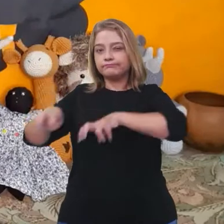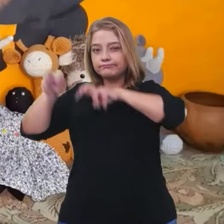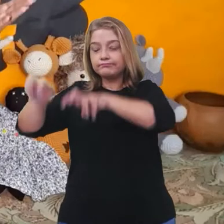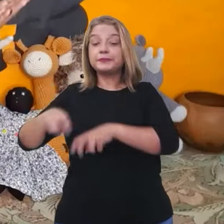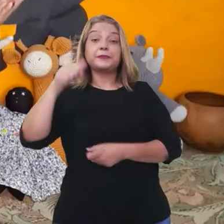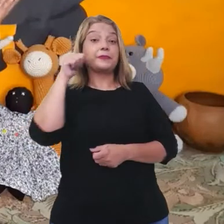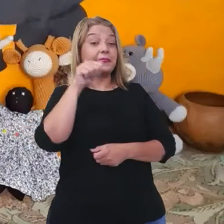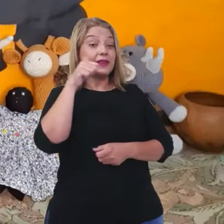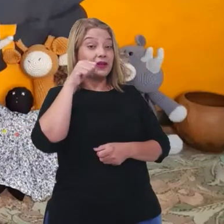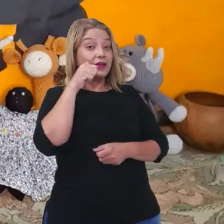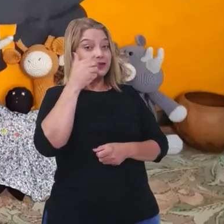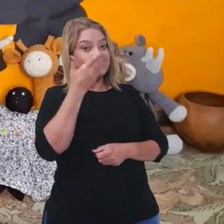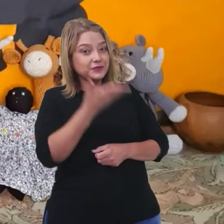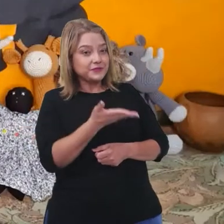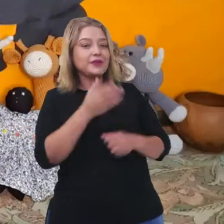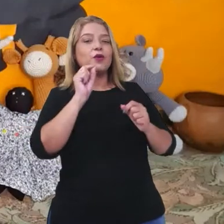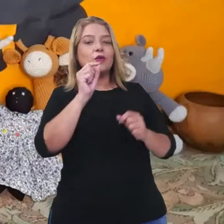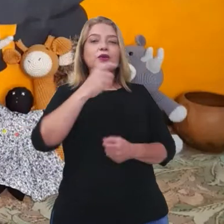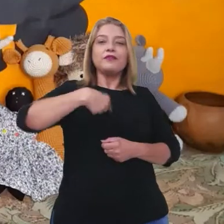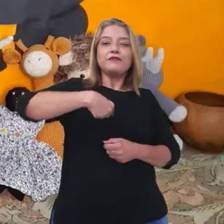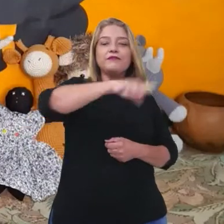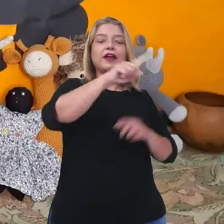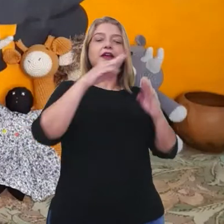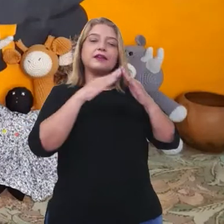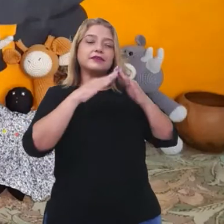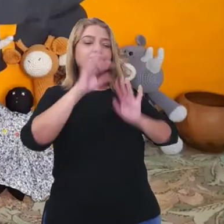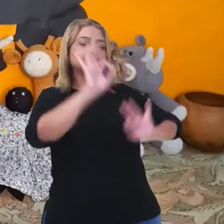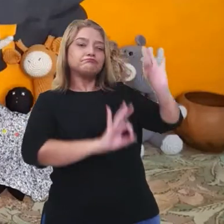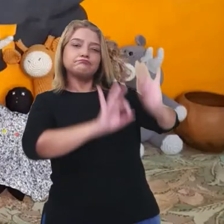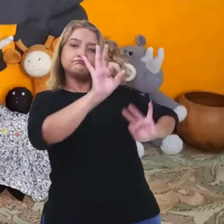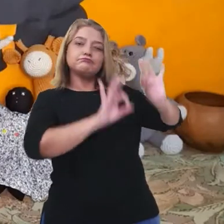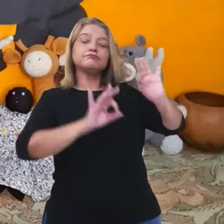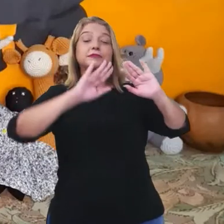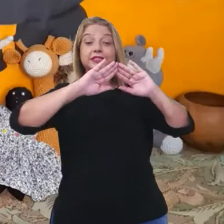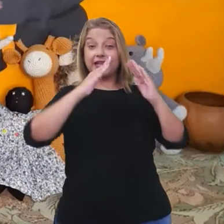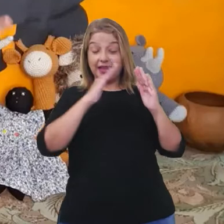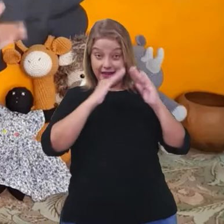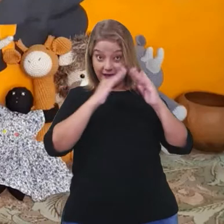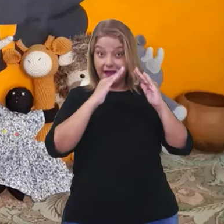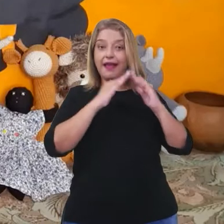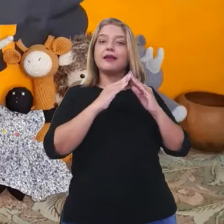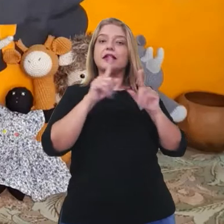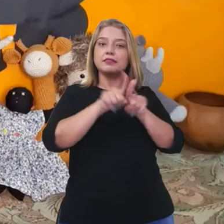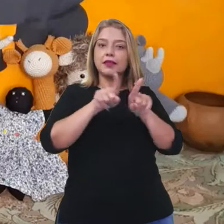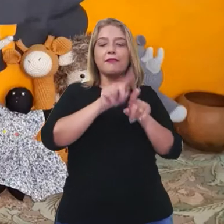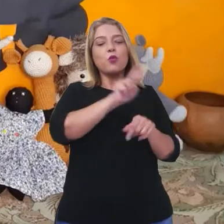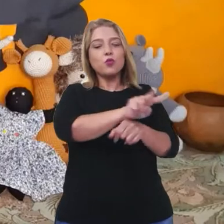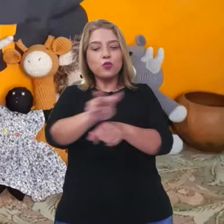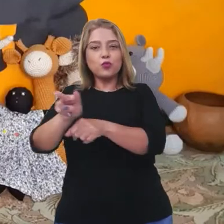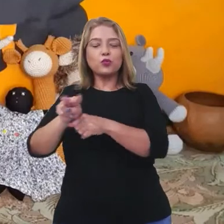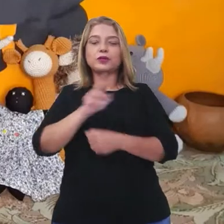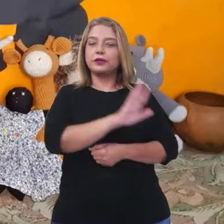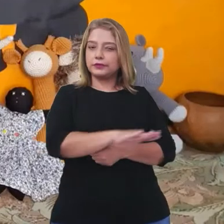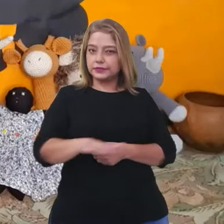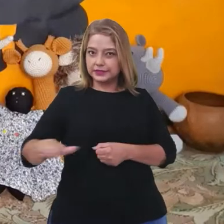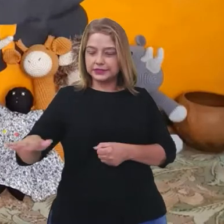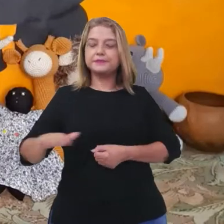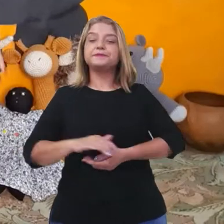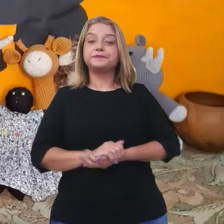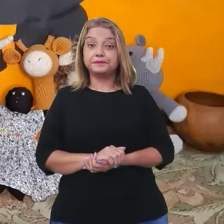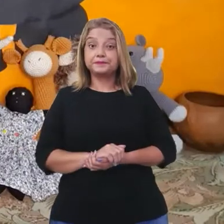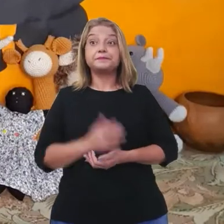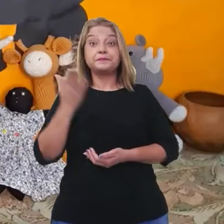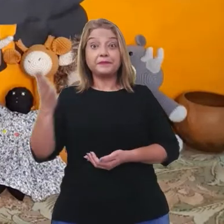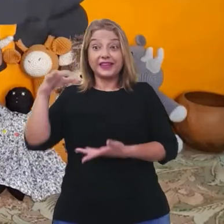para irem para os seus afazeres domésticos e cuidar das crianças. Nessa